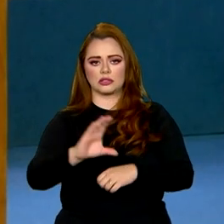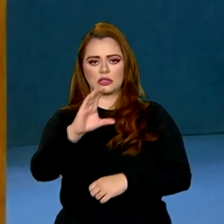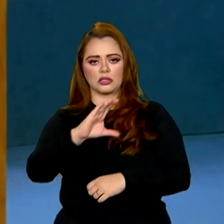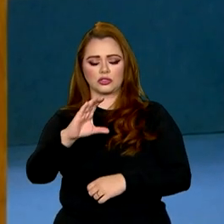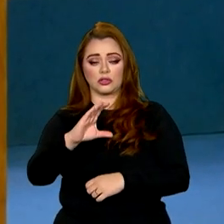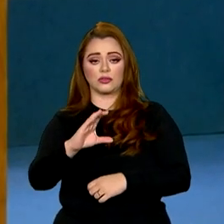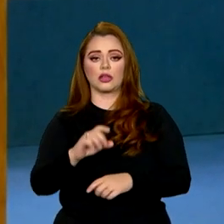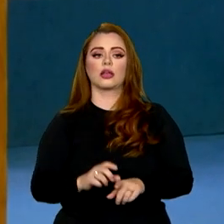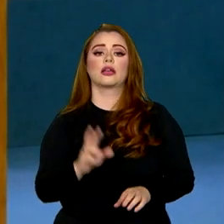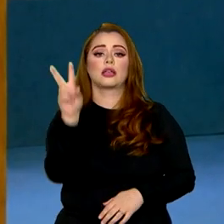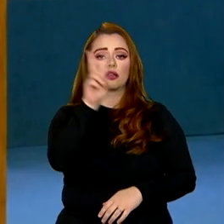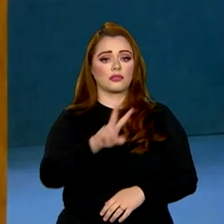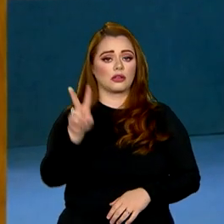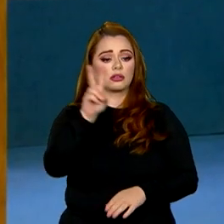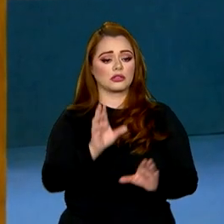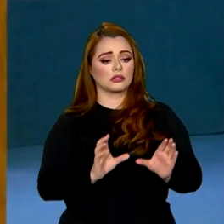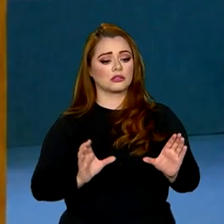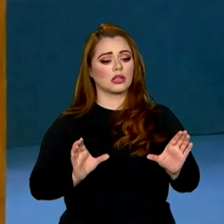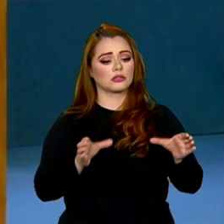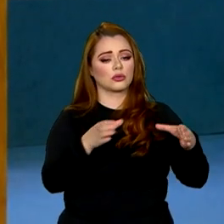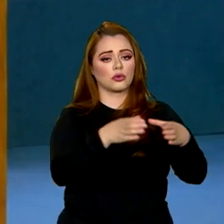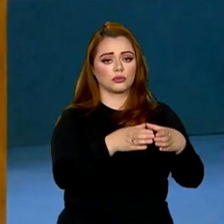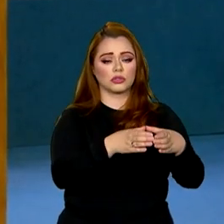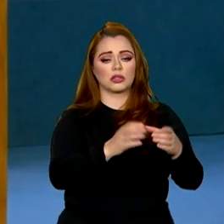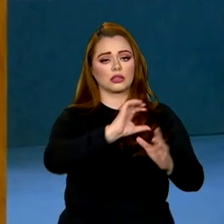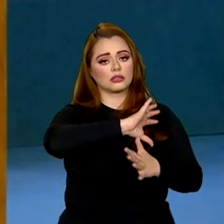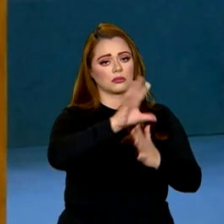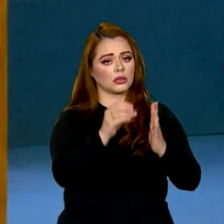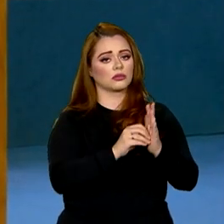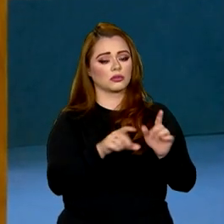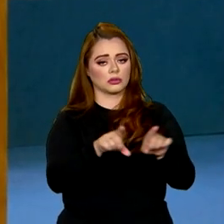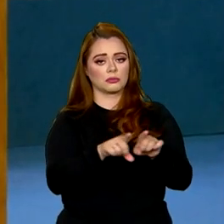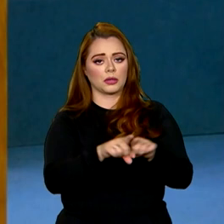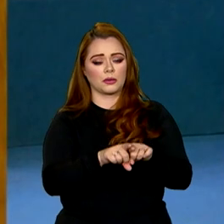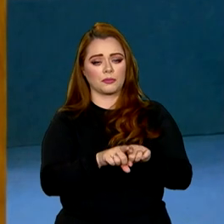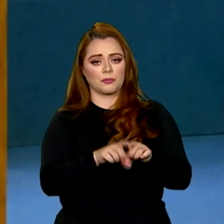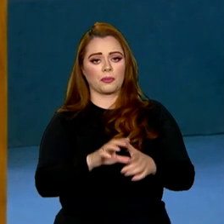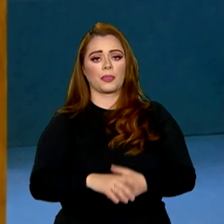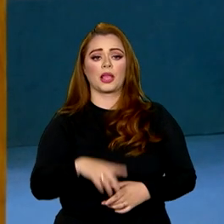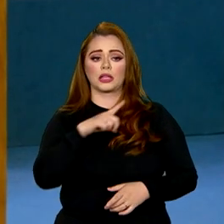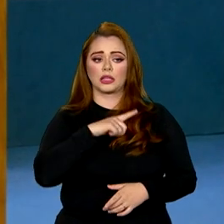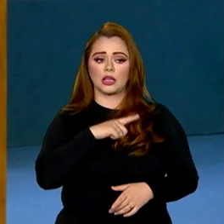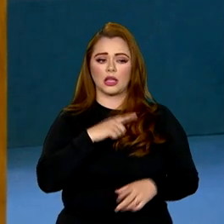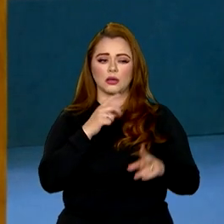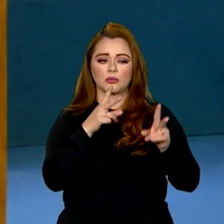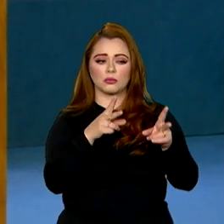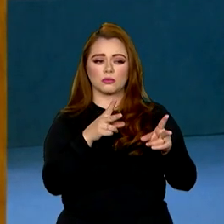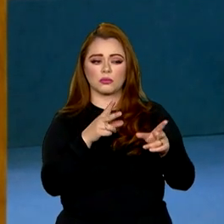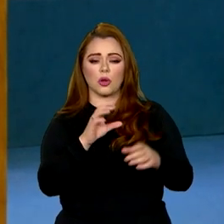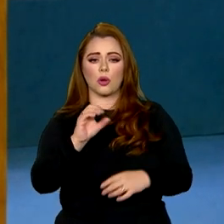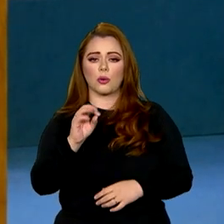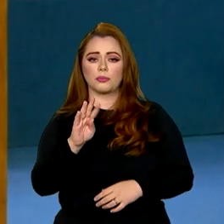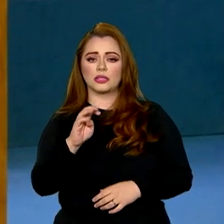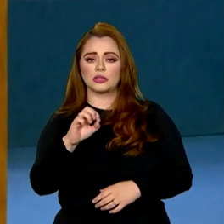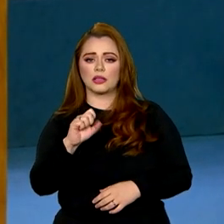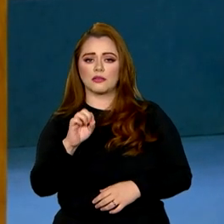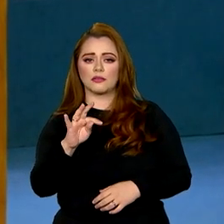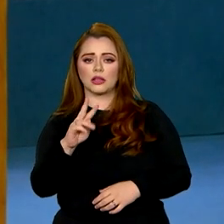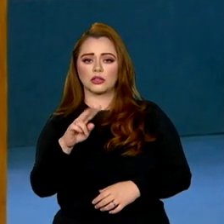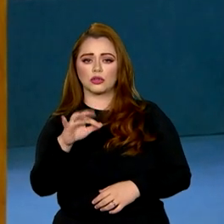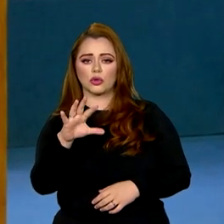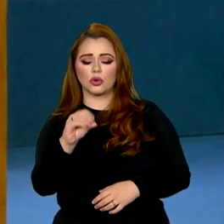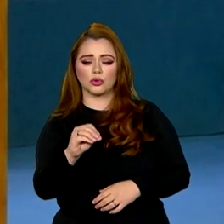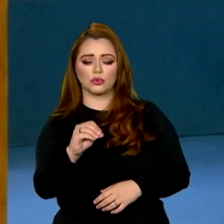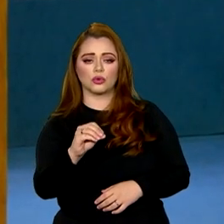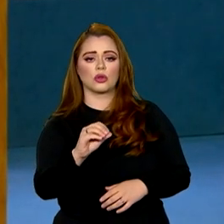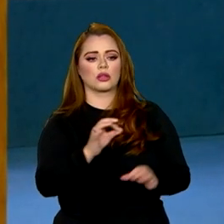das comunidades e instituições amazônicas. O Observatório Regional da Amazônia vai sistematizar e monitorar